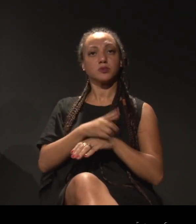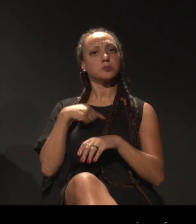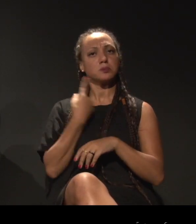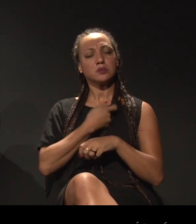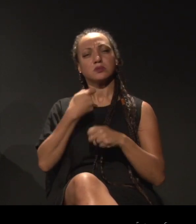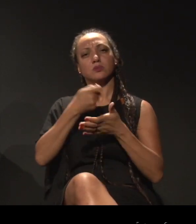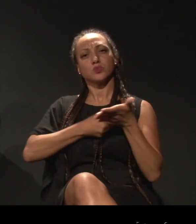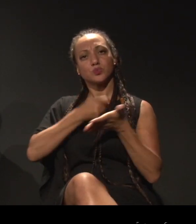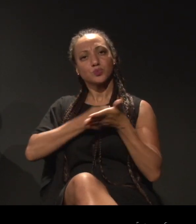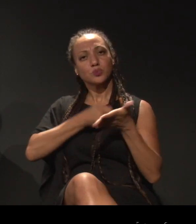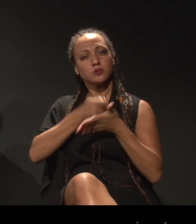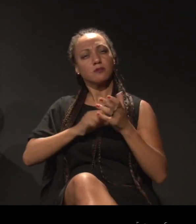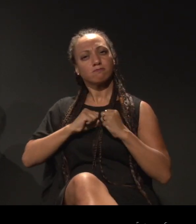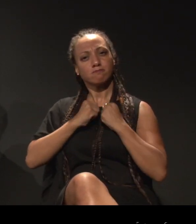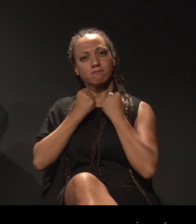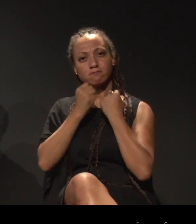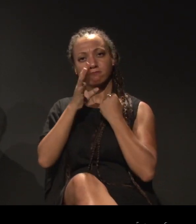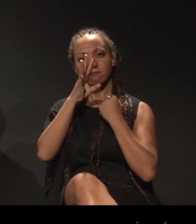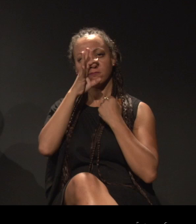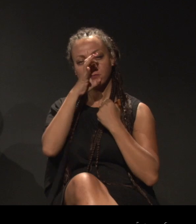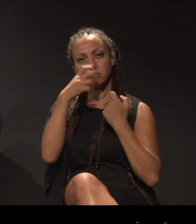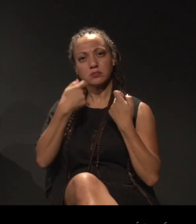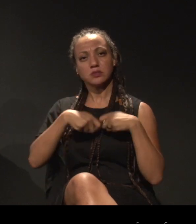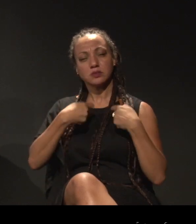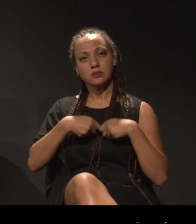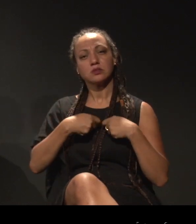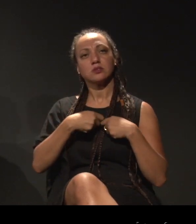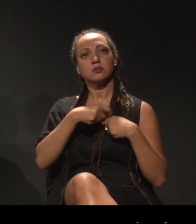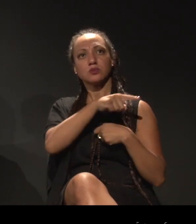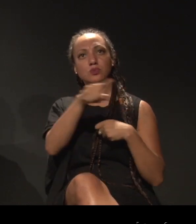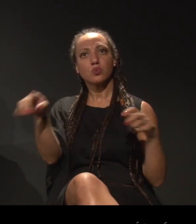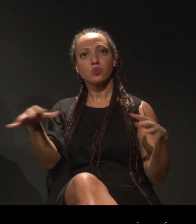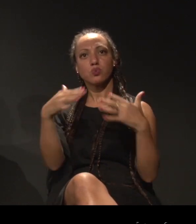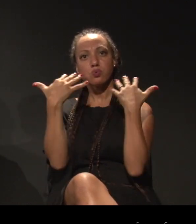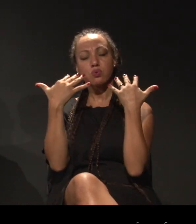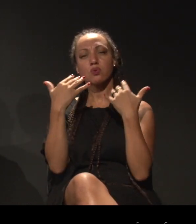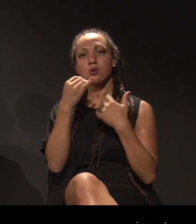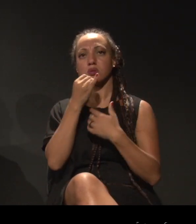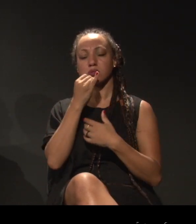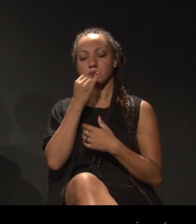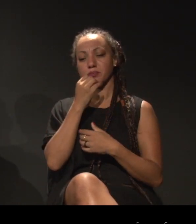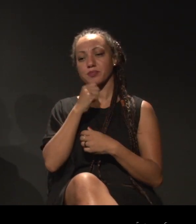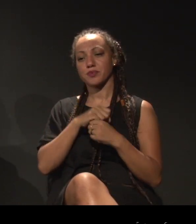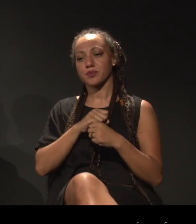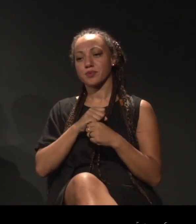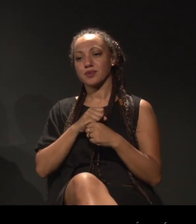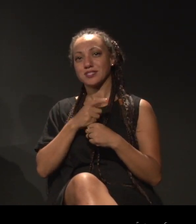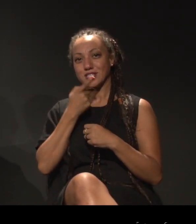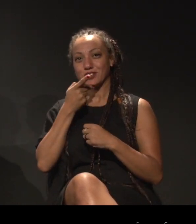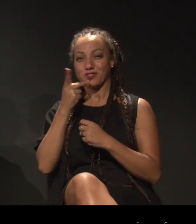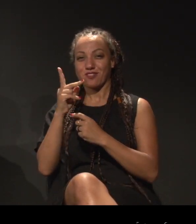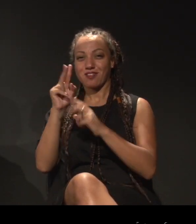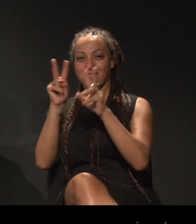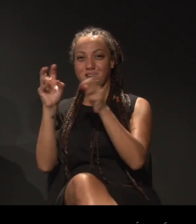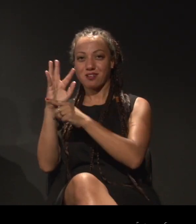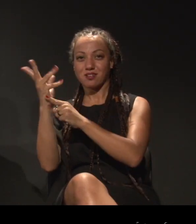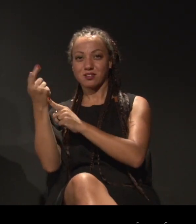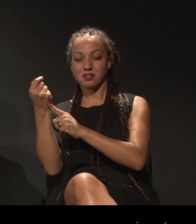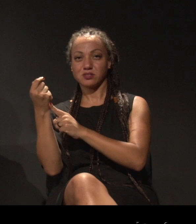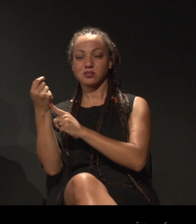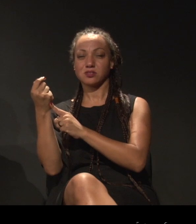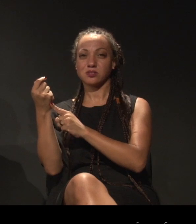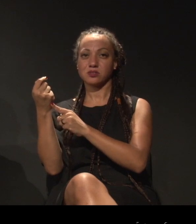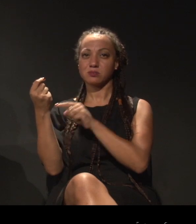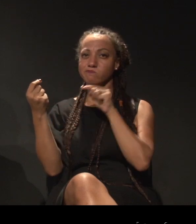batalhar com muito afinco, temos que ser reconhecidos, começa quando a gente fala pelo prisma da arte, a gente tem